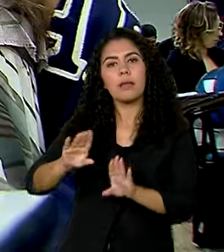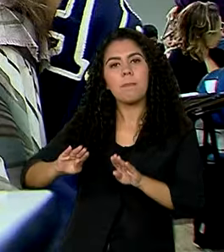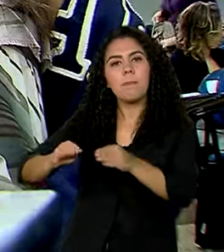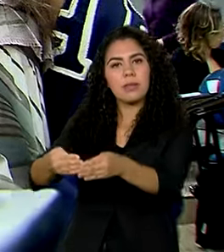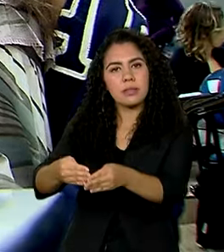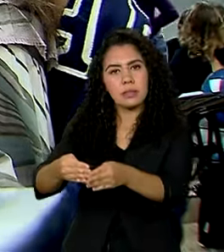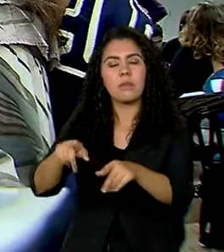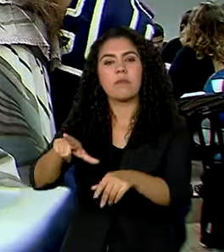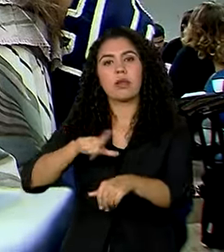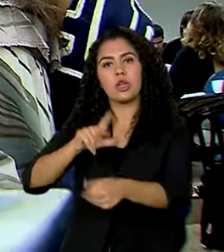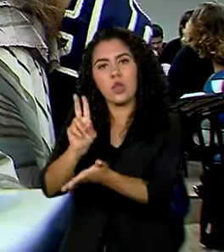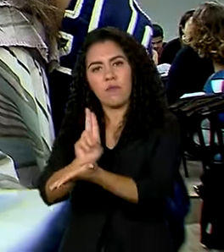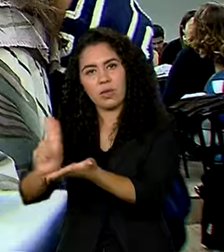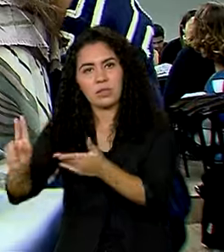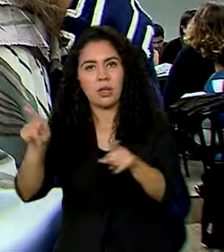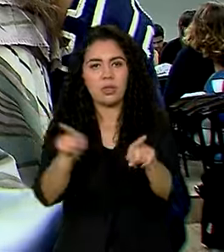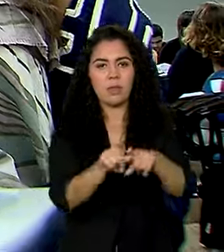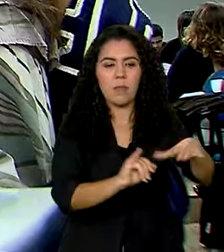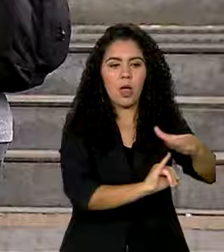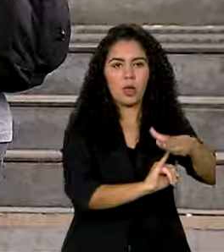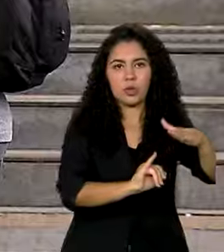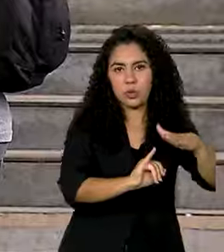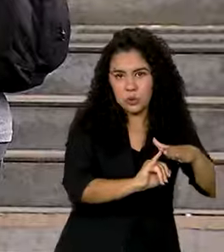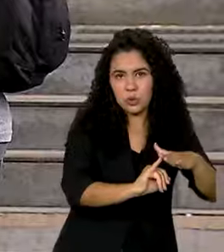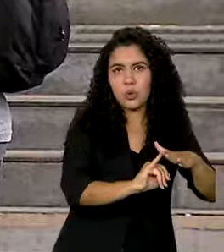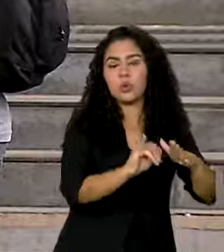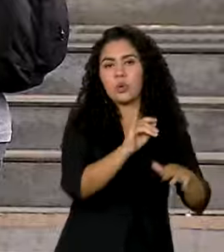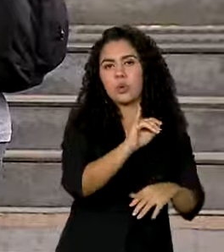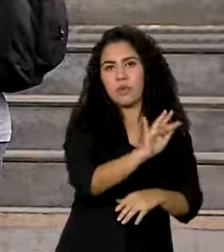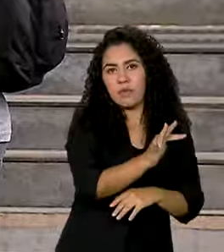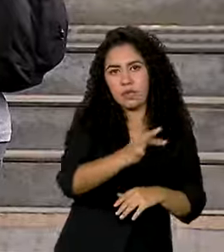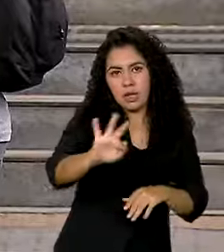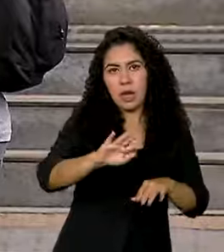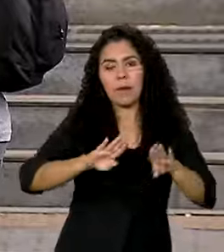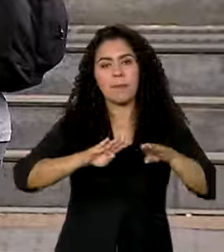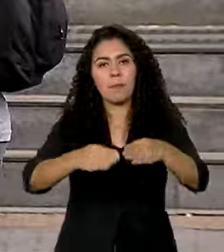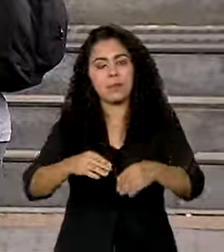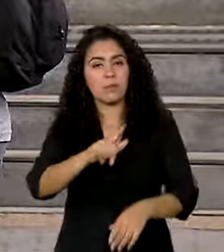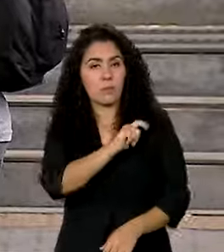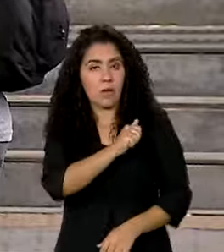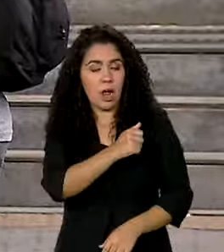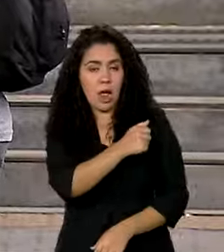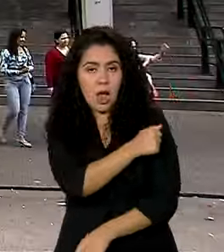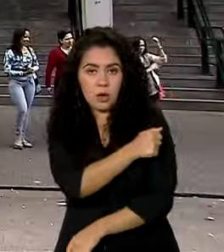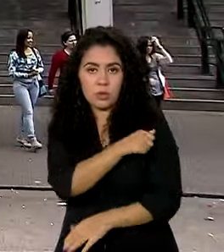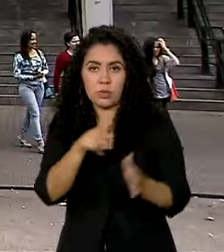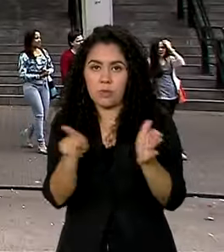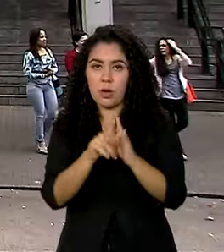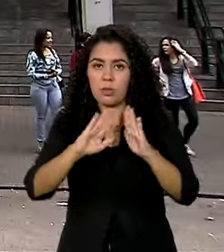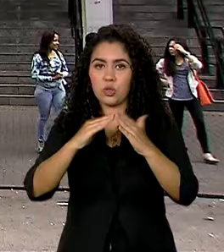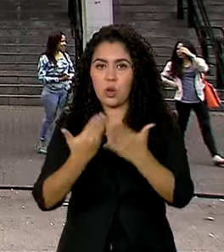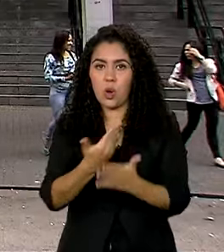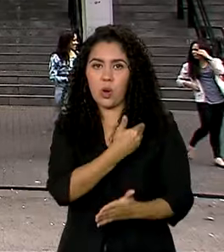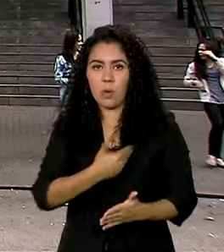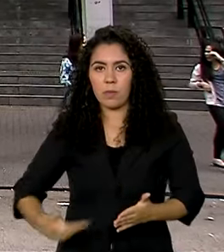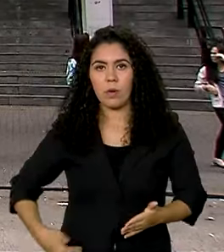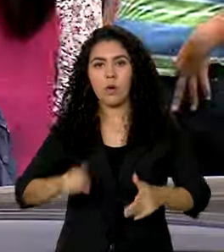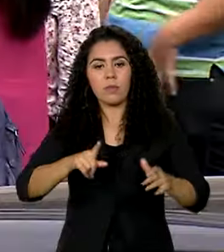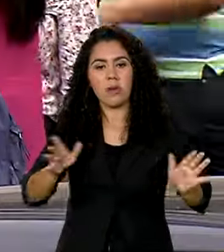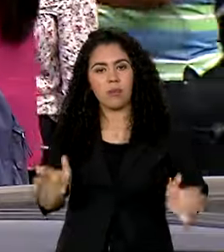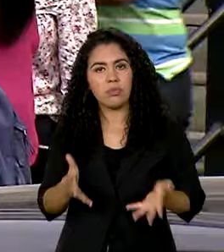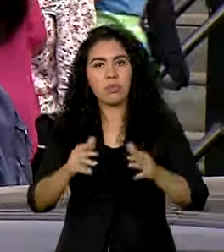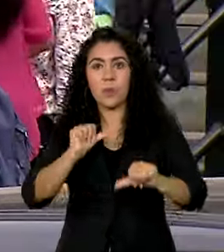e institutos federais a estudantes de escolas públicas, vem democratizando a educação superior.